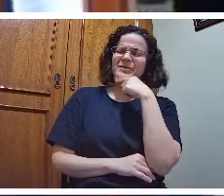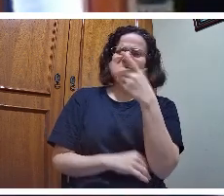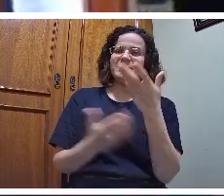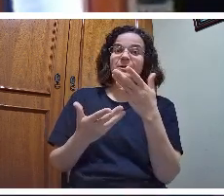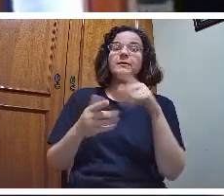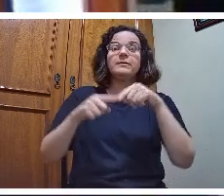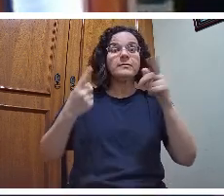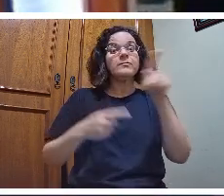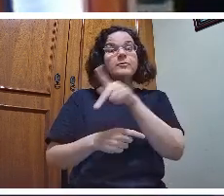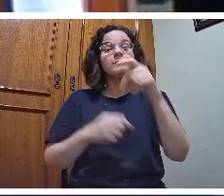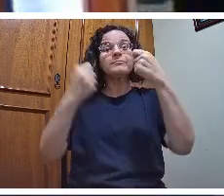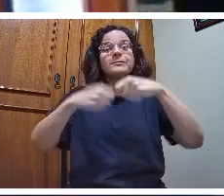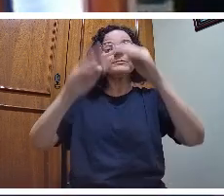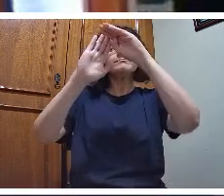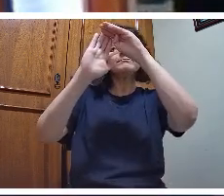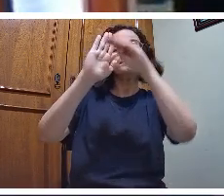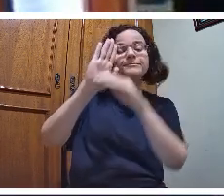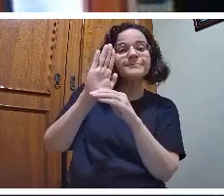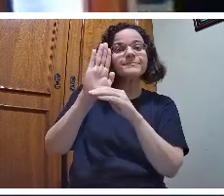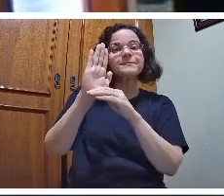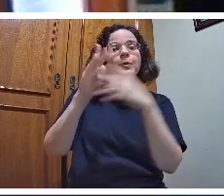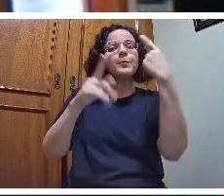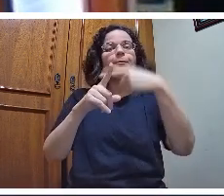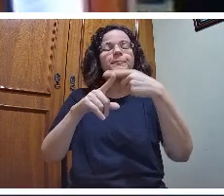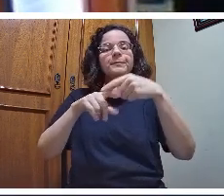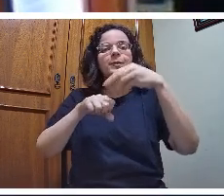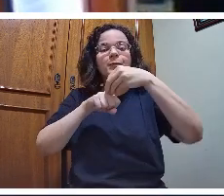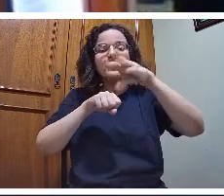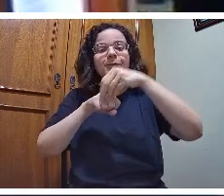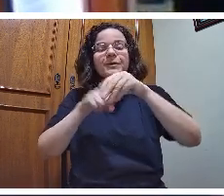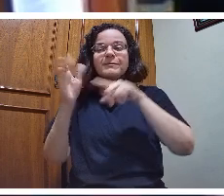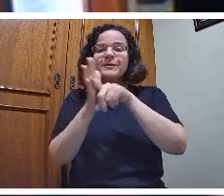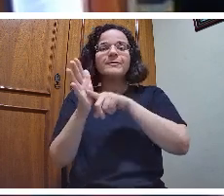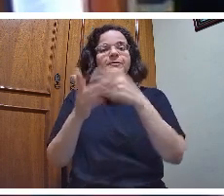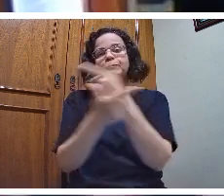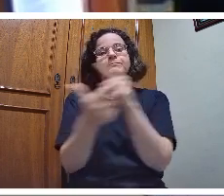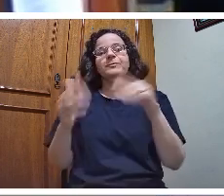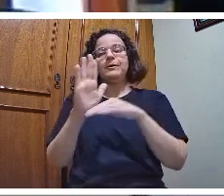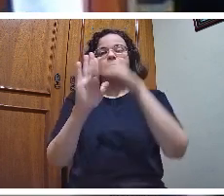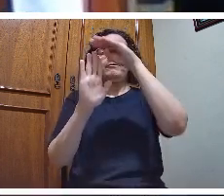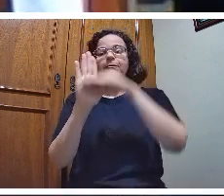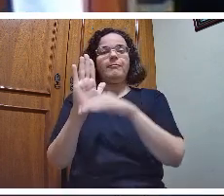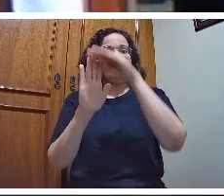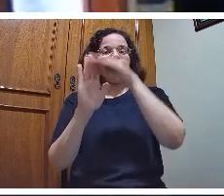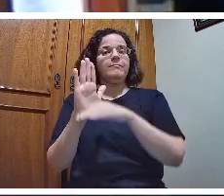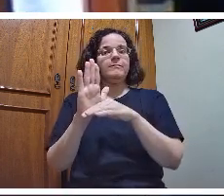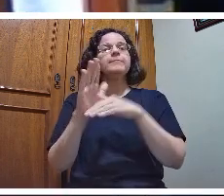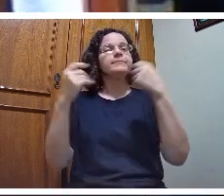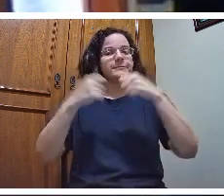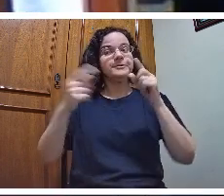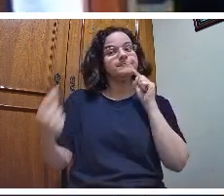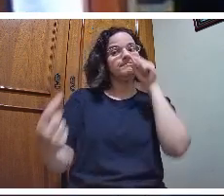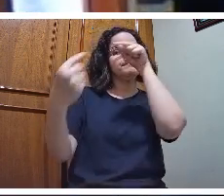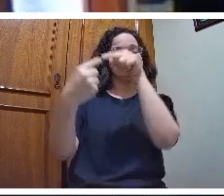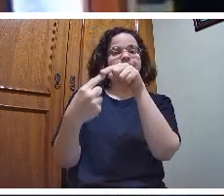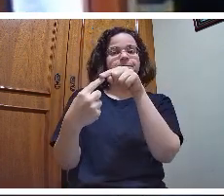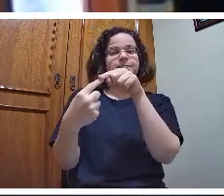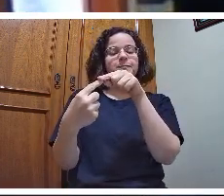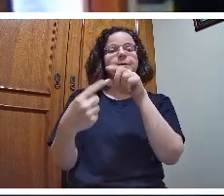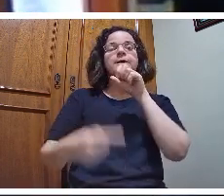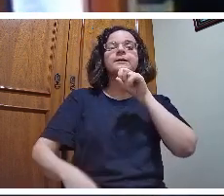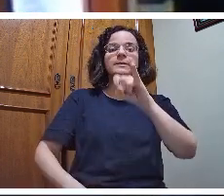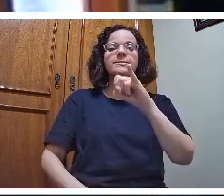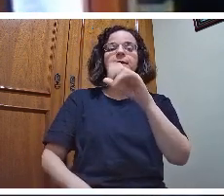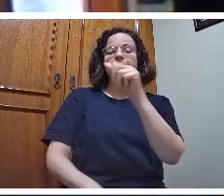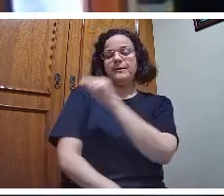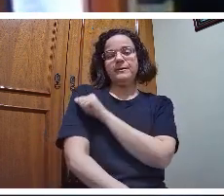O conhecimento científico não tem nível, é científico, ponto. Tem que chegar lá. Se o aluno tem dificuldade, o problema